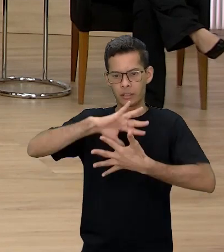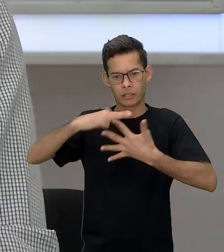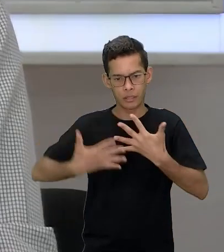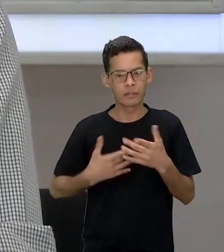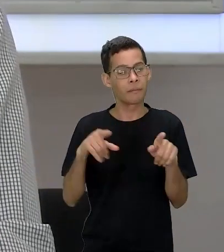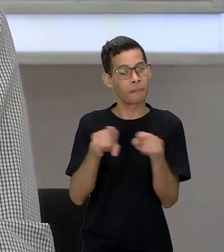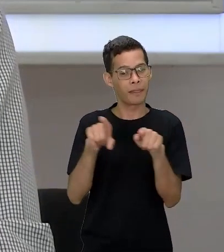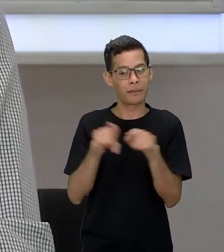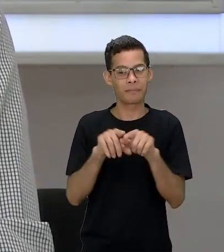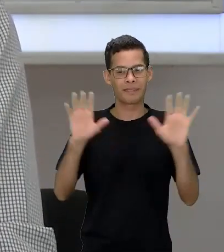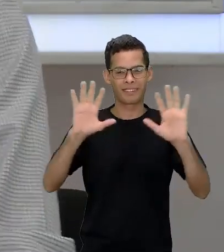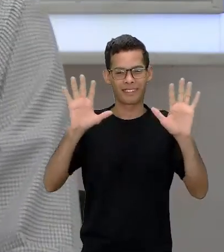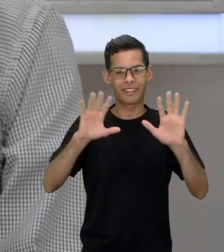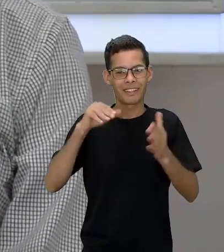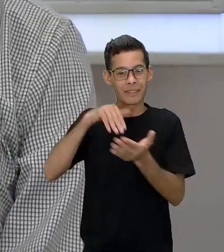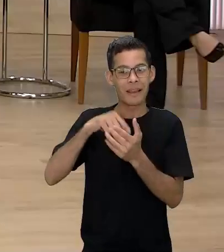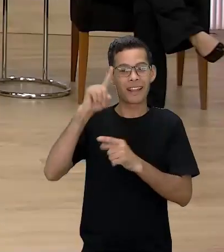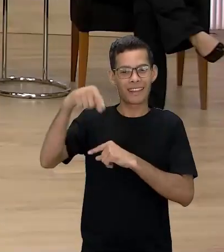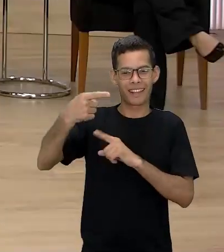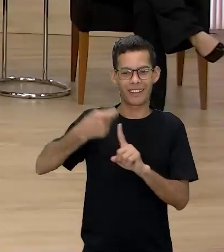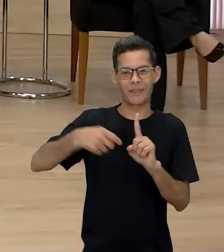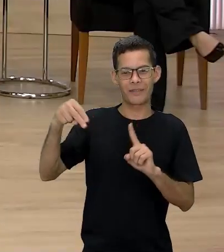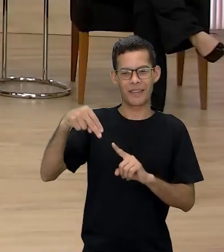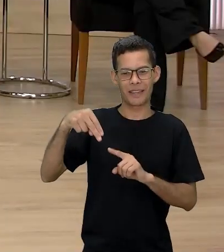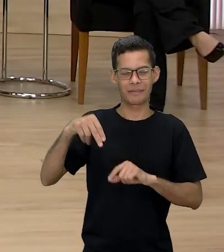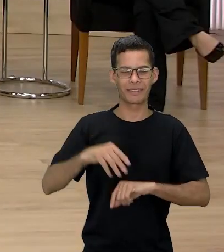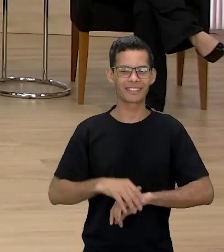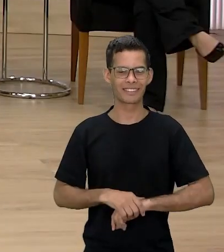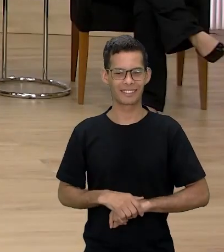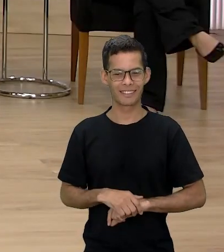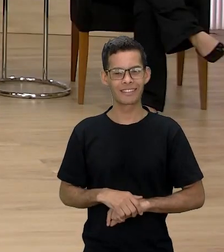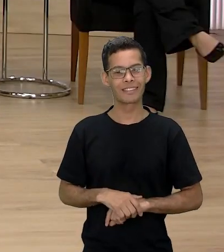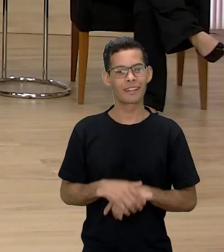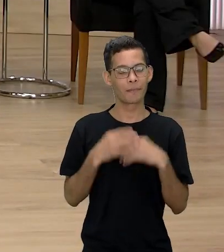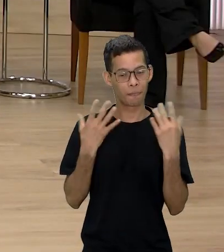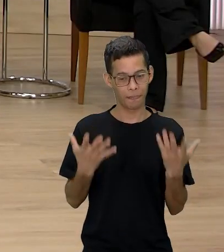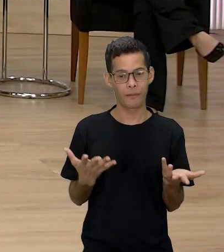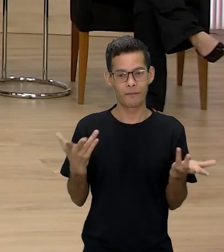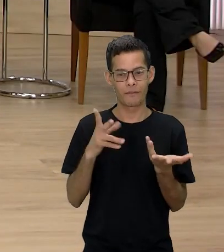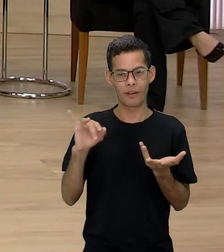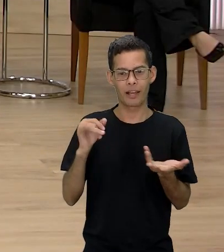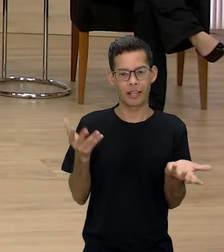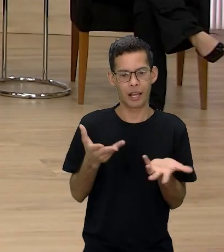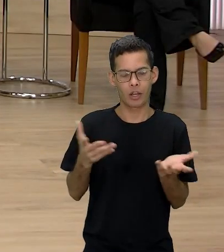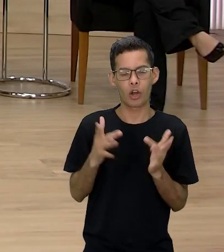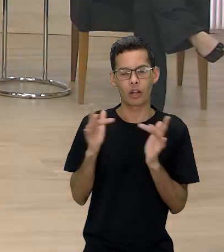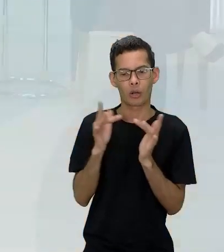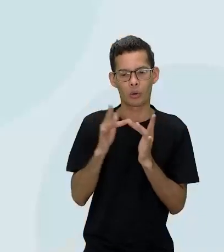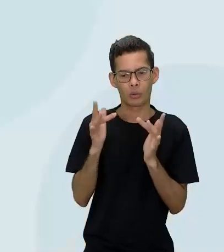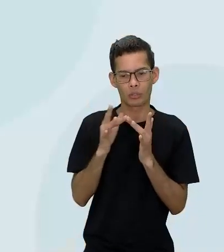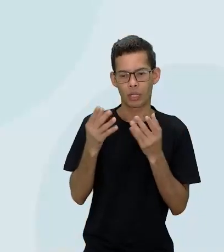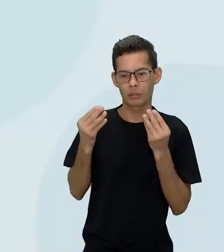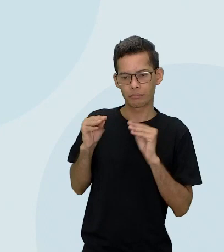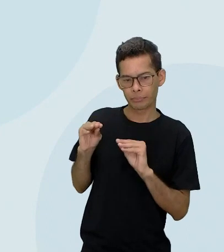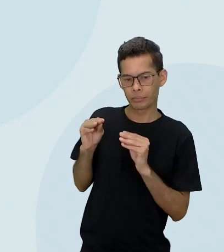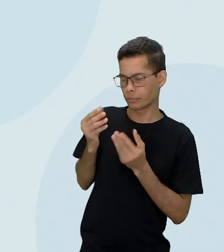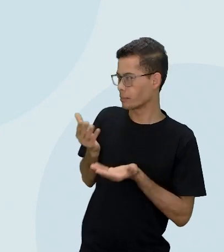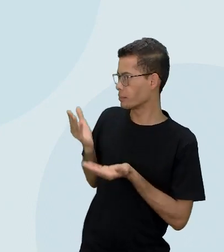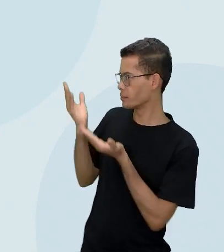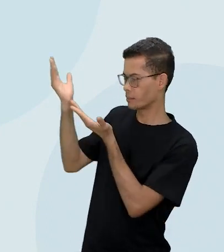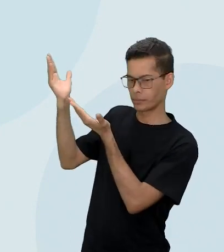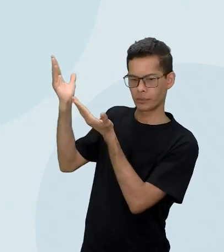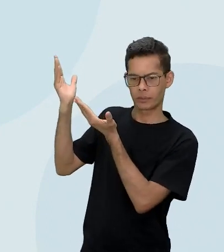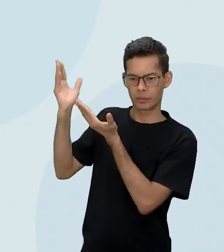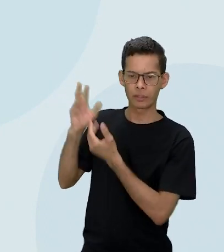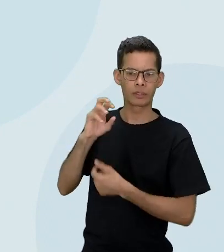a gente aguarda vocês agora em novembro então gente eu vou deixar aqui agora o contato né do quem